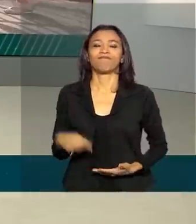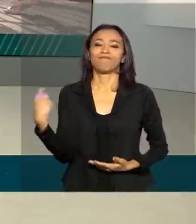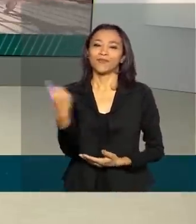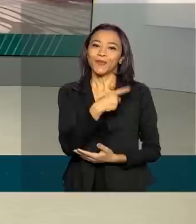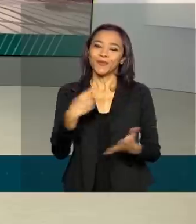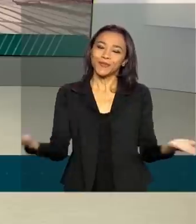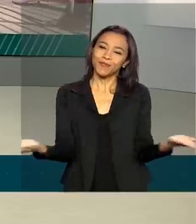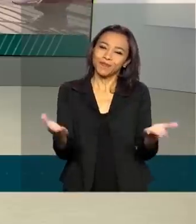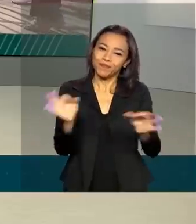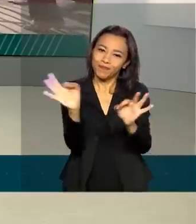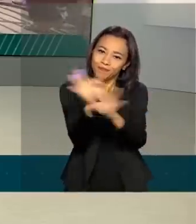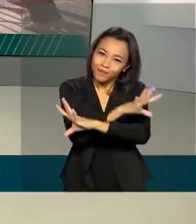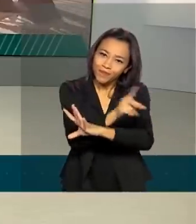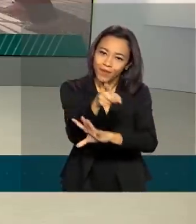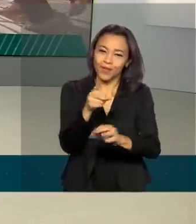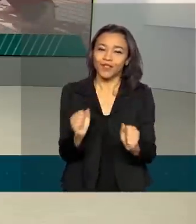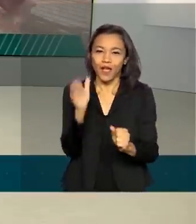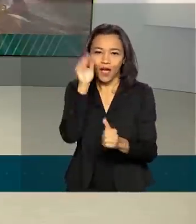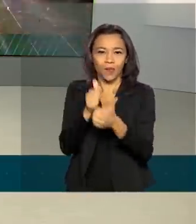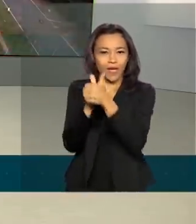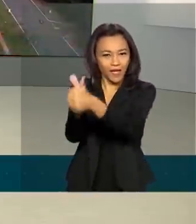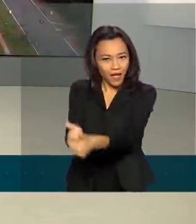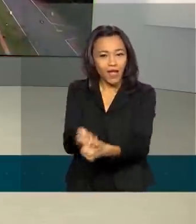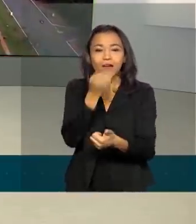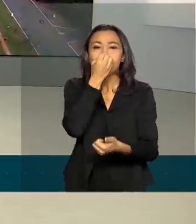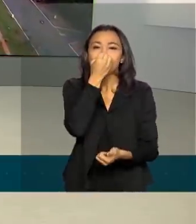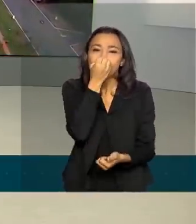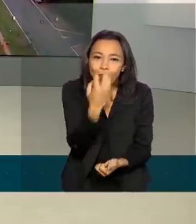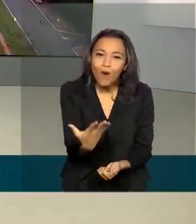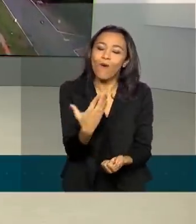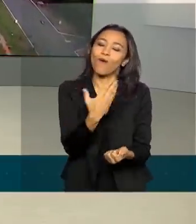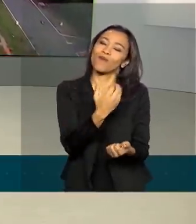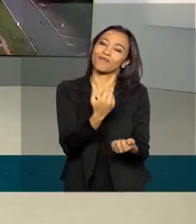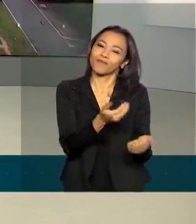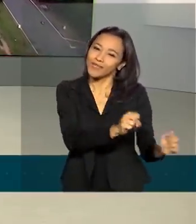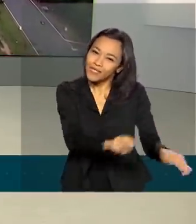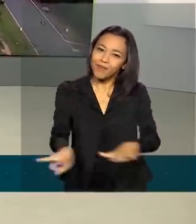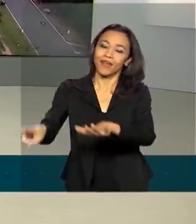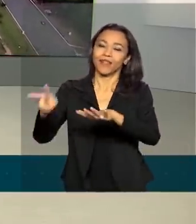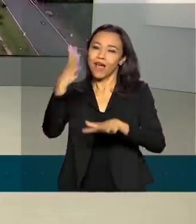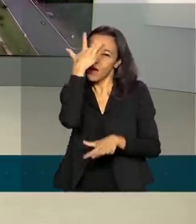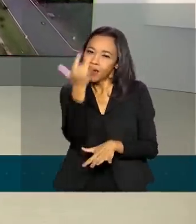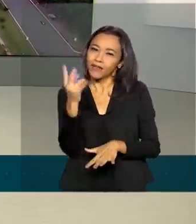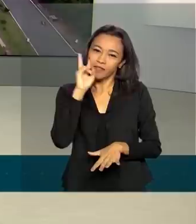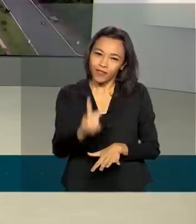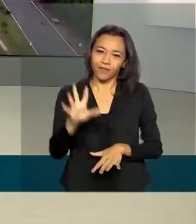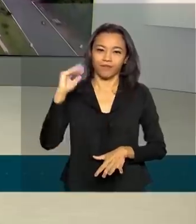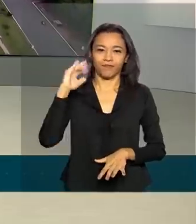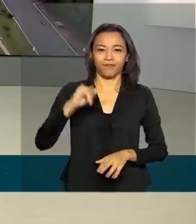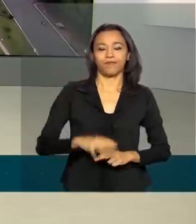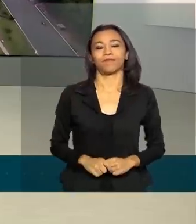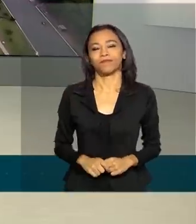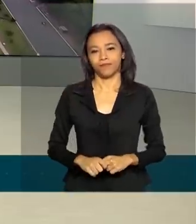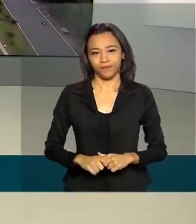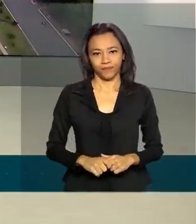termina aqui. Nos acompanhe também pelas redes sociais. Bom começo de semana para você. Nos vemos amanhã. Até lá. Tchau, tchau.